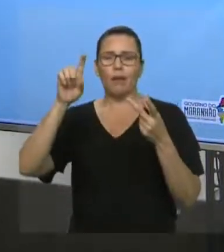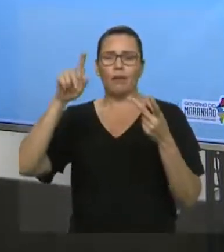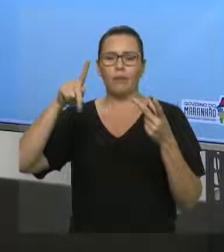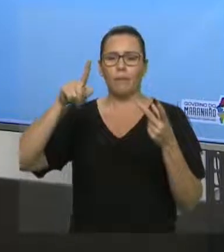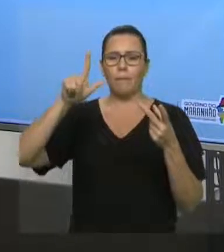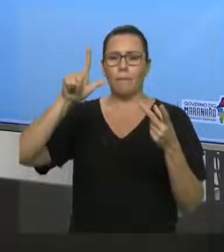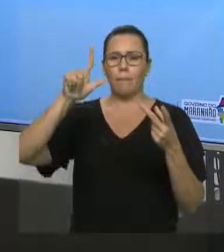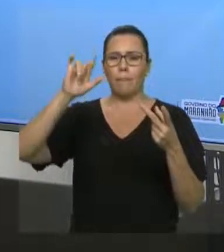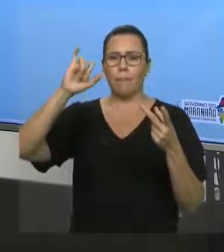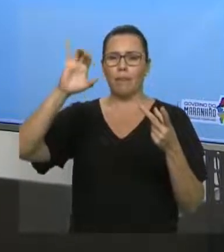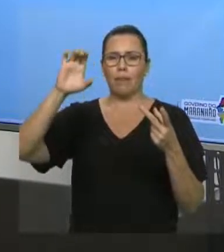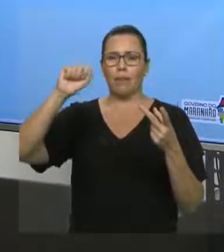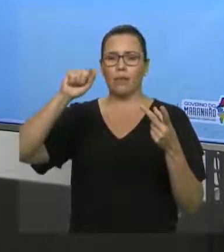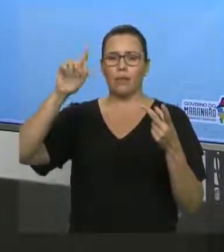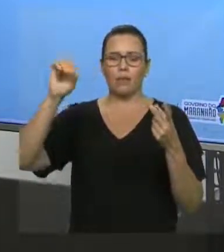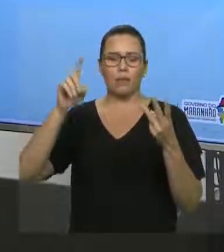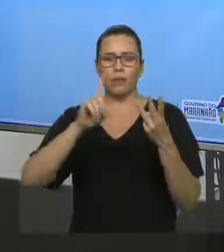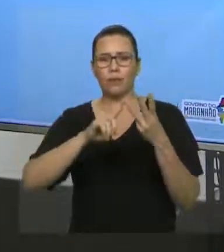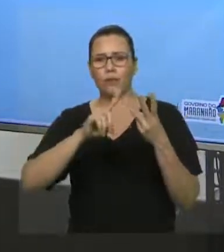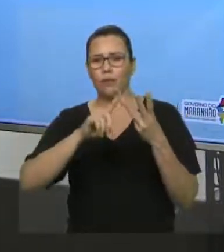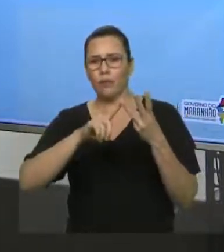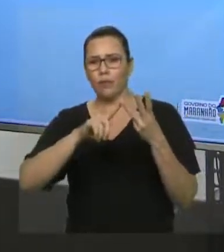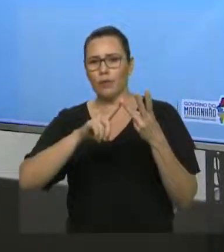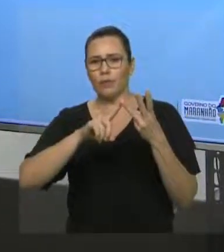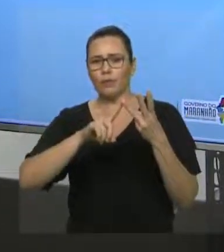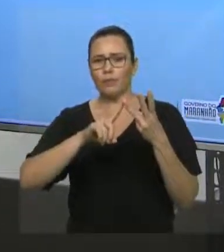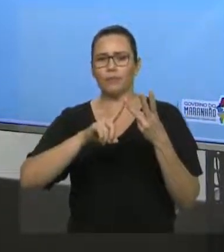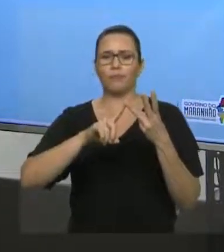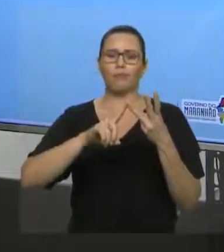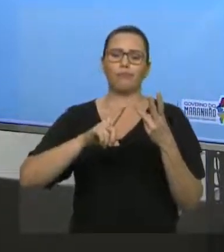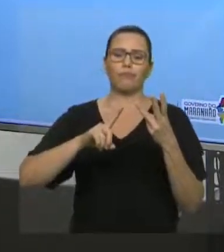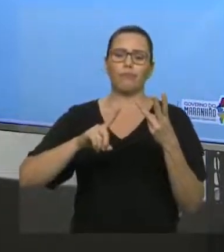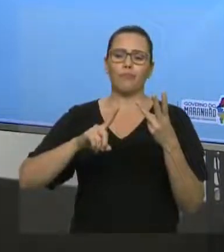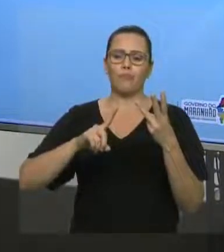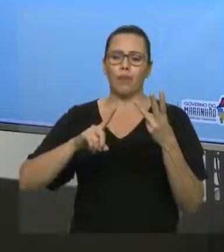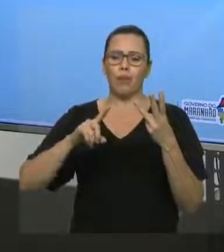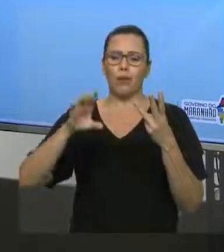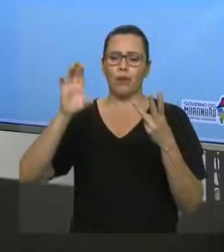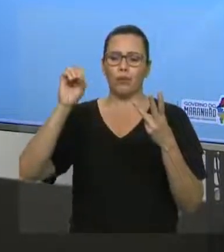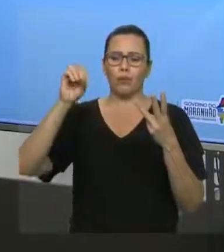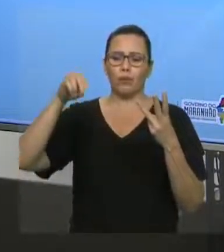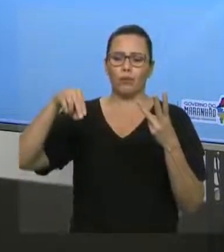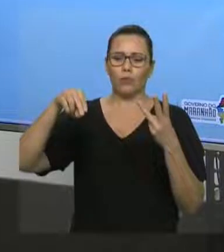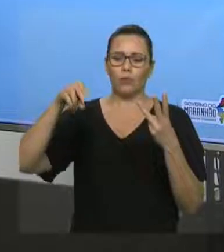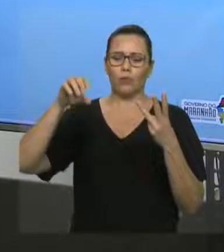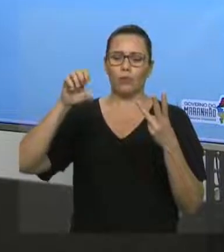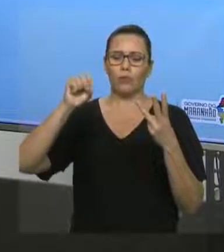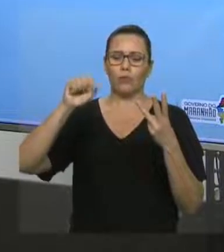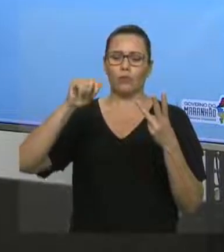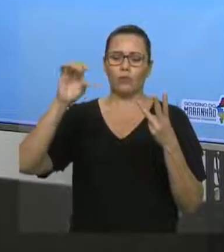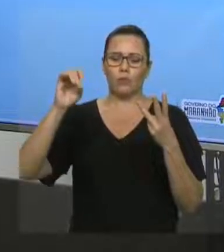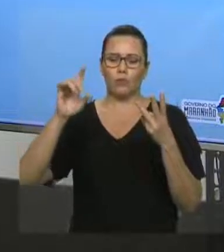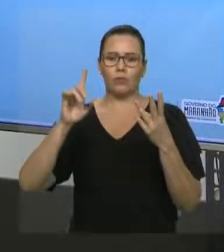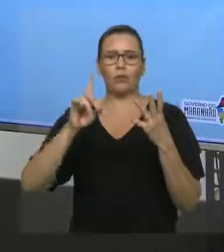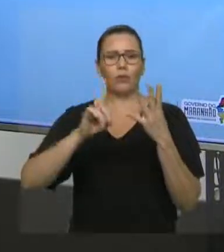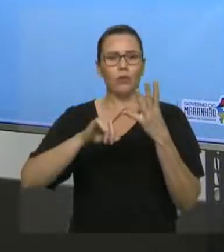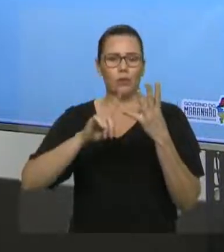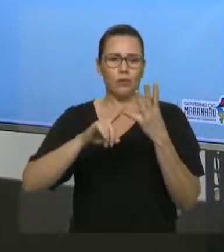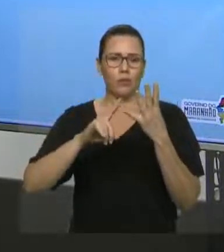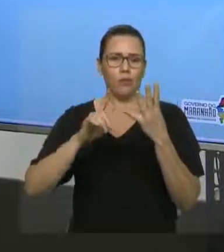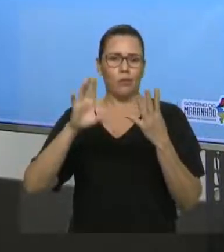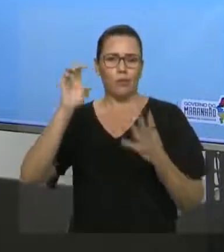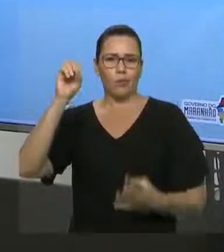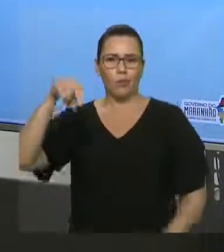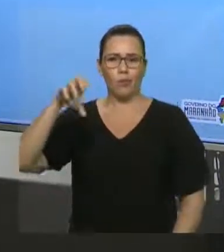expressas pelas orações coordenadas, tá? E aí, obviamente, falar das conjunções coordenativas. E vale a gente